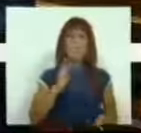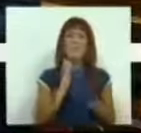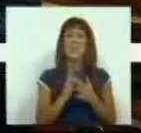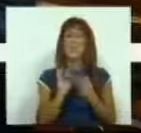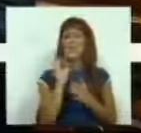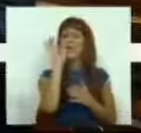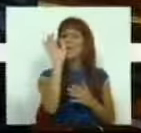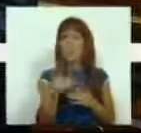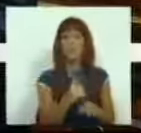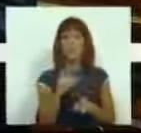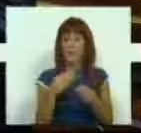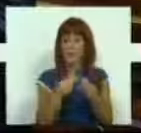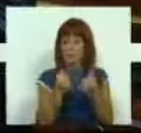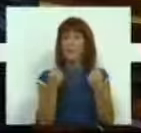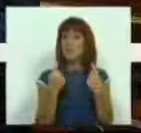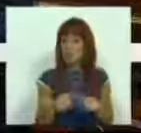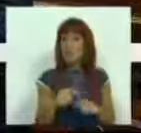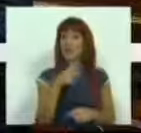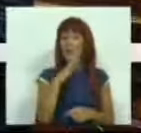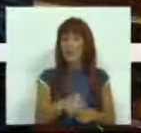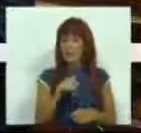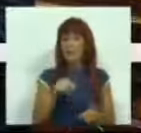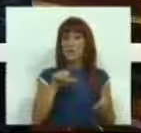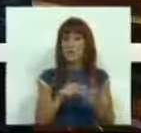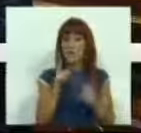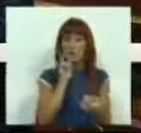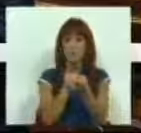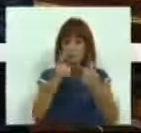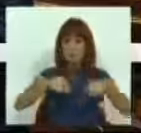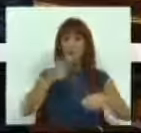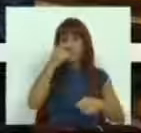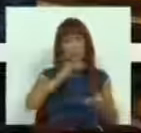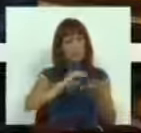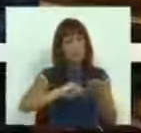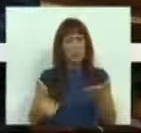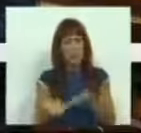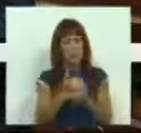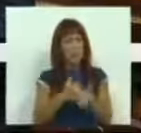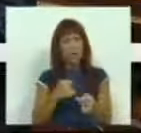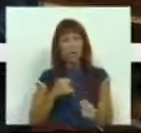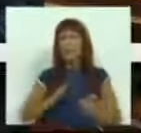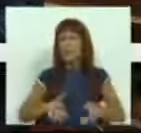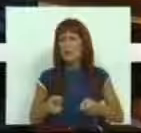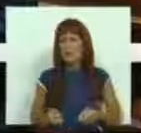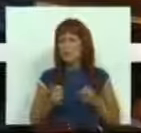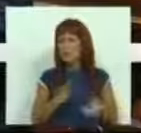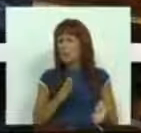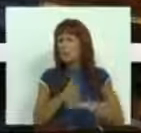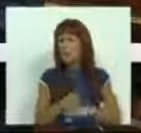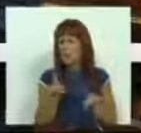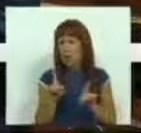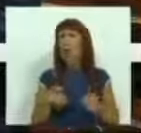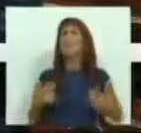última nota. Porque há matérias que foram levantadas em sede à audiência pelos peticionários e que não carecem de investimento direto,